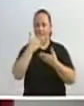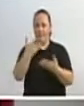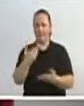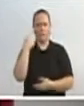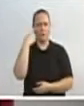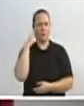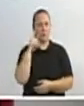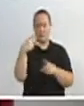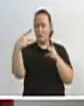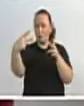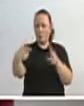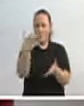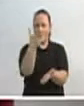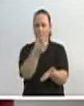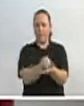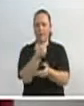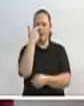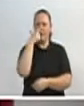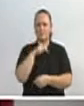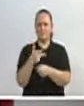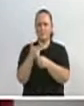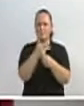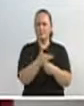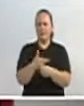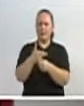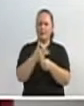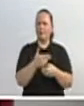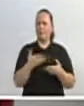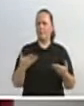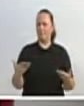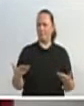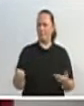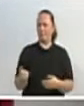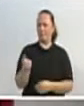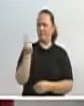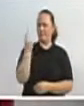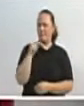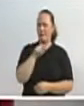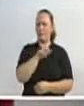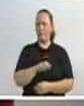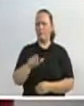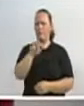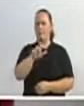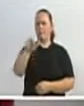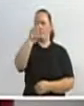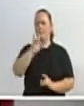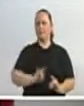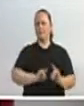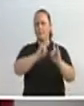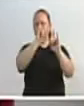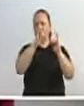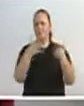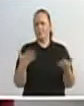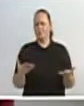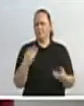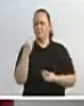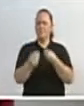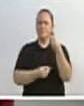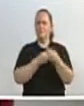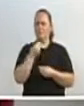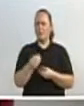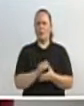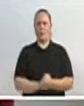irmãos, ele estava em outros locais, inclusive subindo o prédio da prefeitura. Como ele teve acesso? E o secretário de administração não tem.